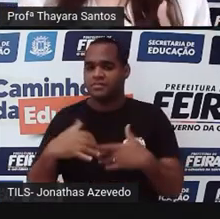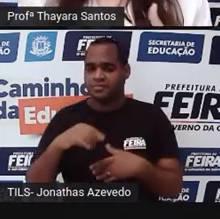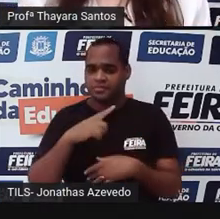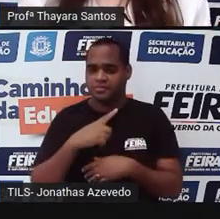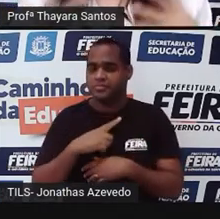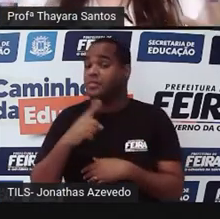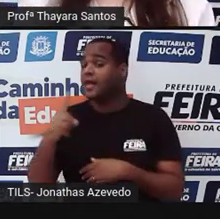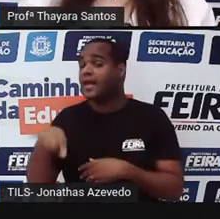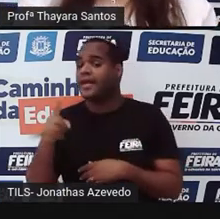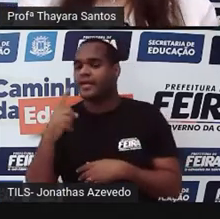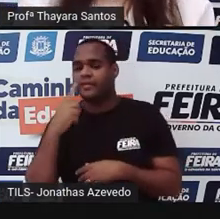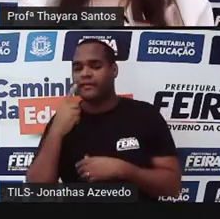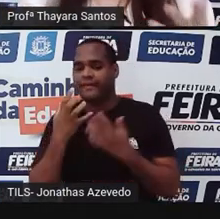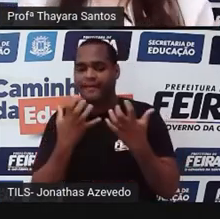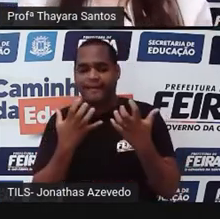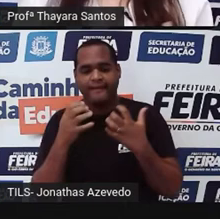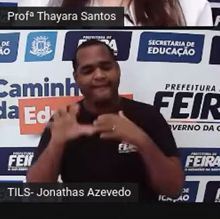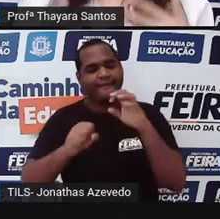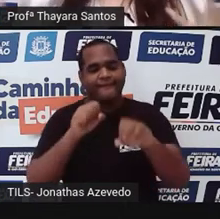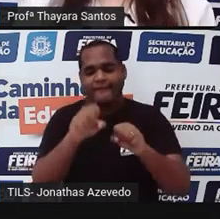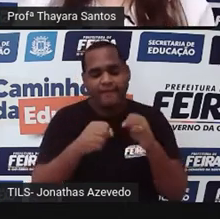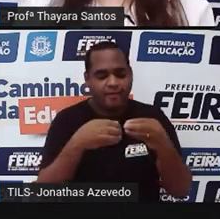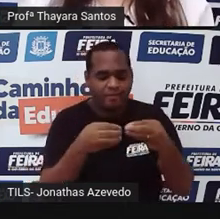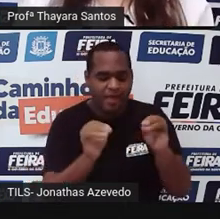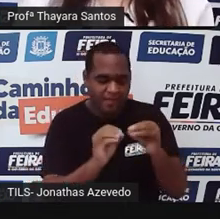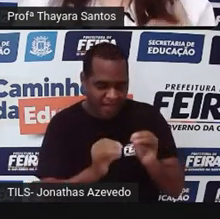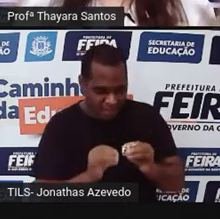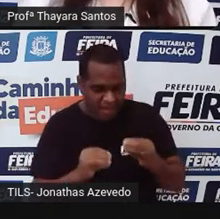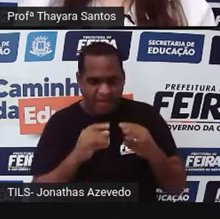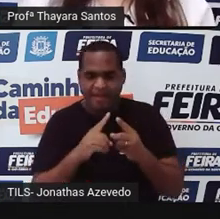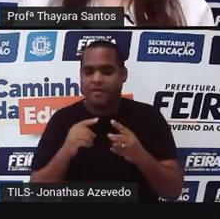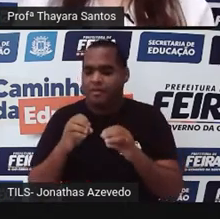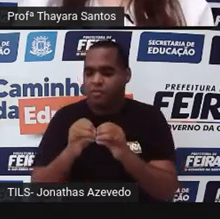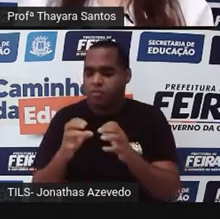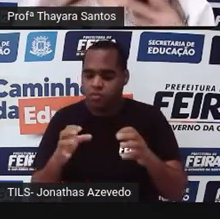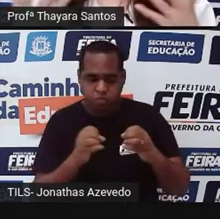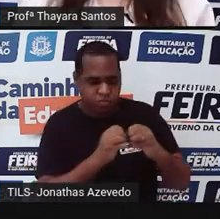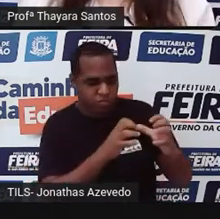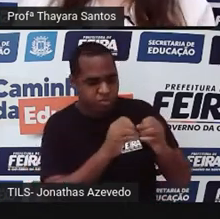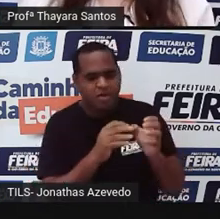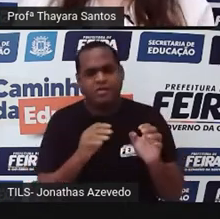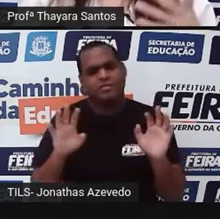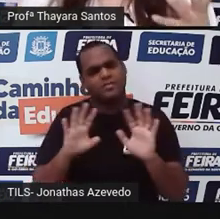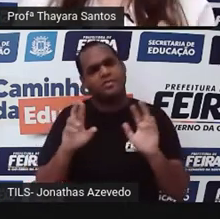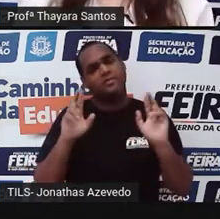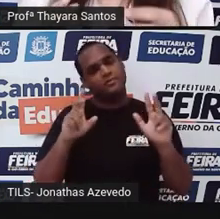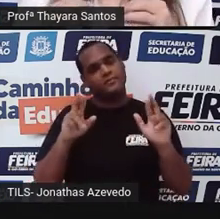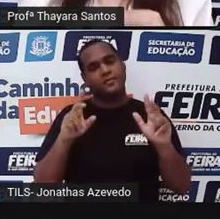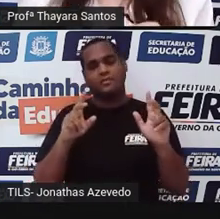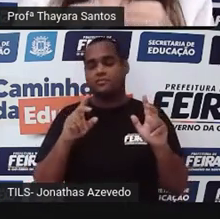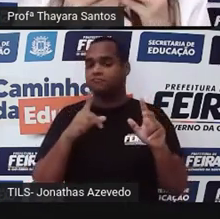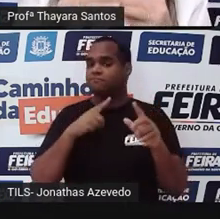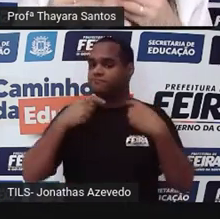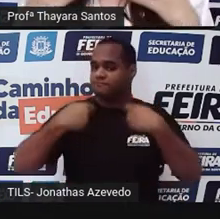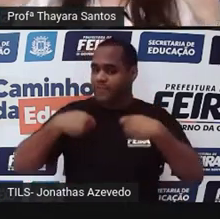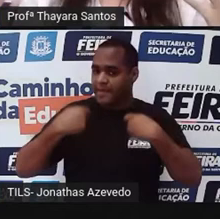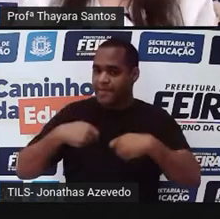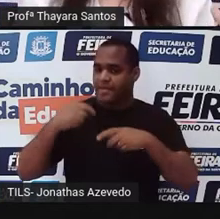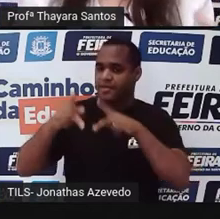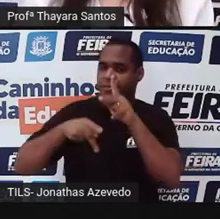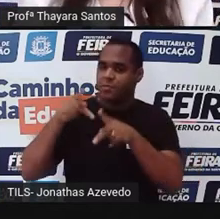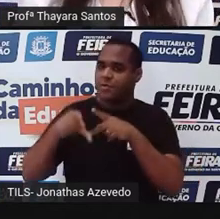Isso quer dizer que a gente tem que sair por aí quebrando as estrelas para que elas se multipliquem nos oceanos? Não, porque também tem que ser uma população